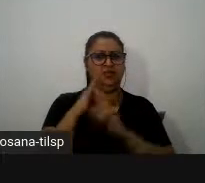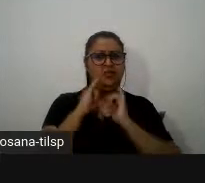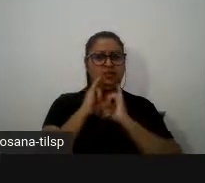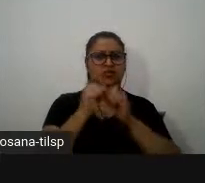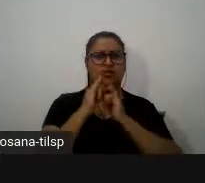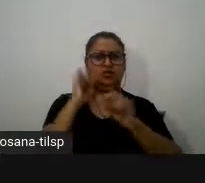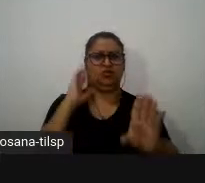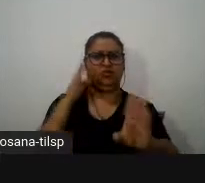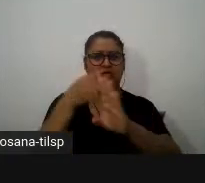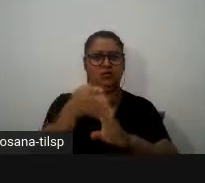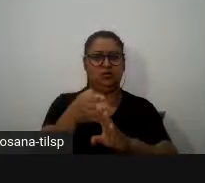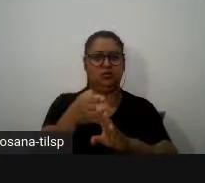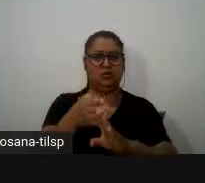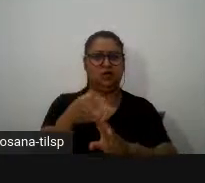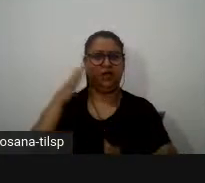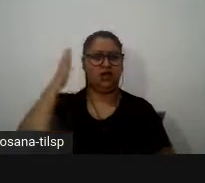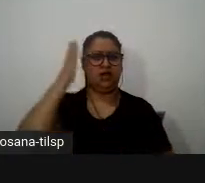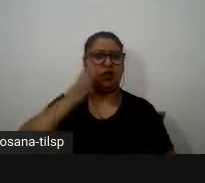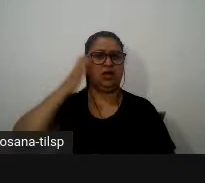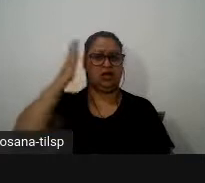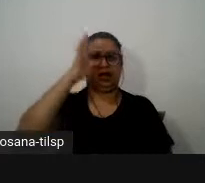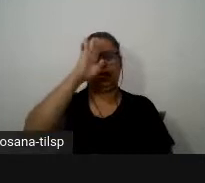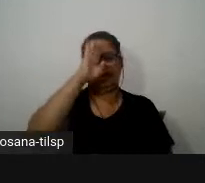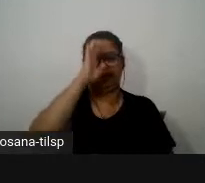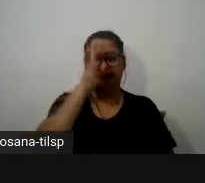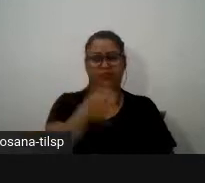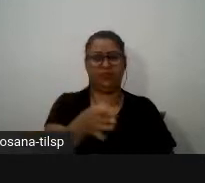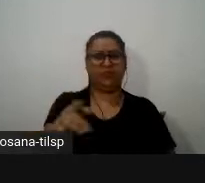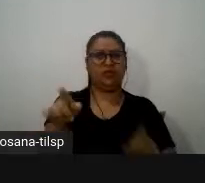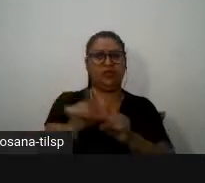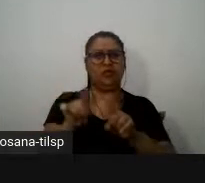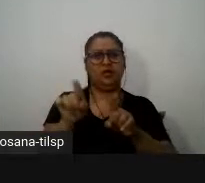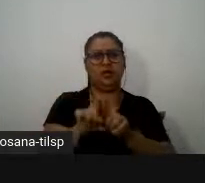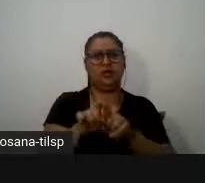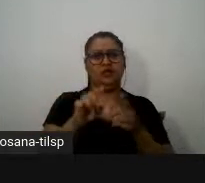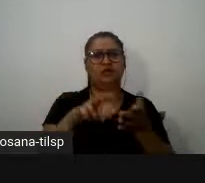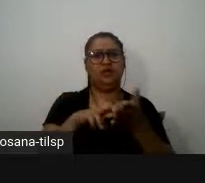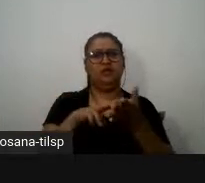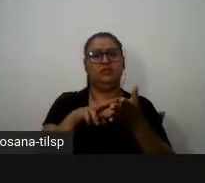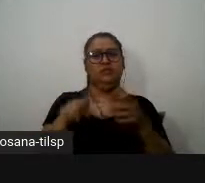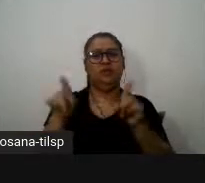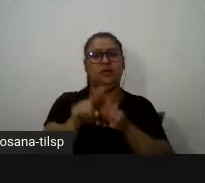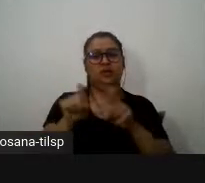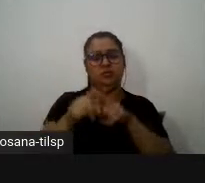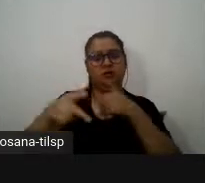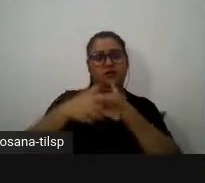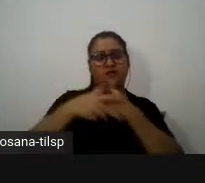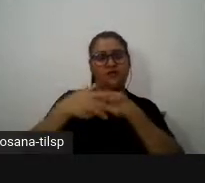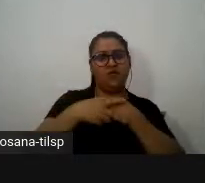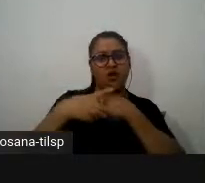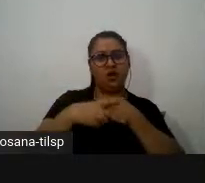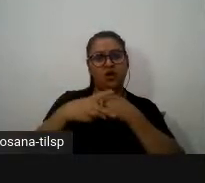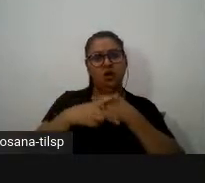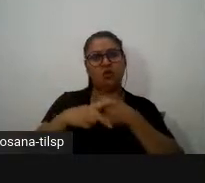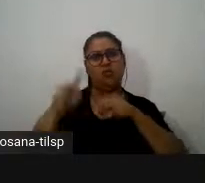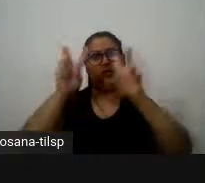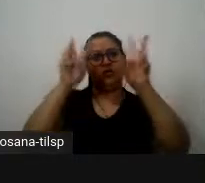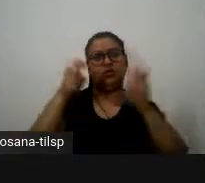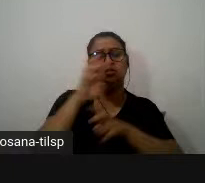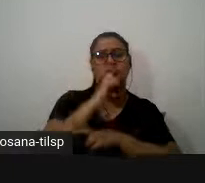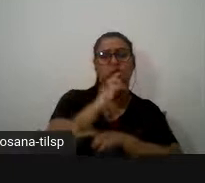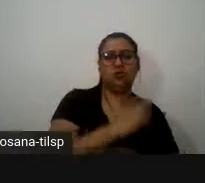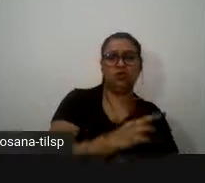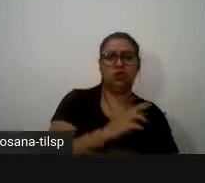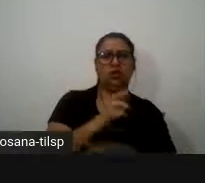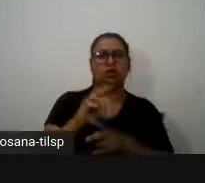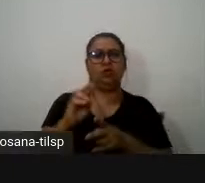citação e também a utilização de verbos de Kendi como respondeu frisou sublinhou